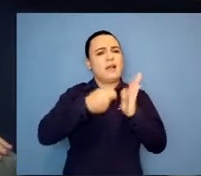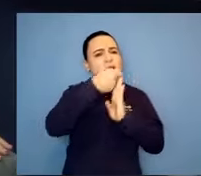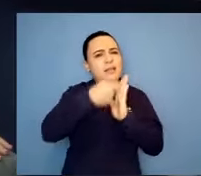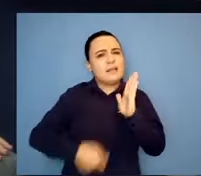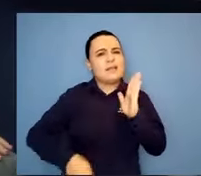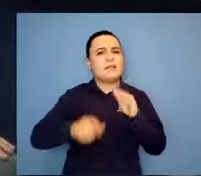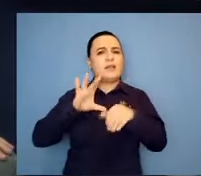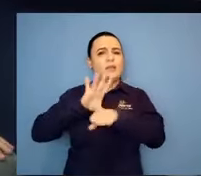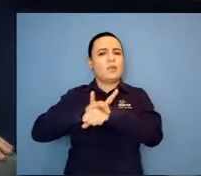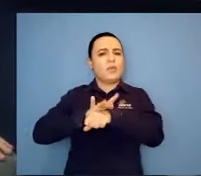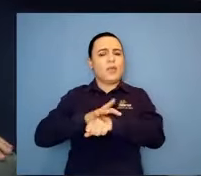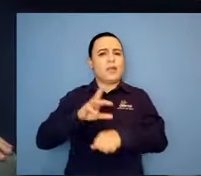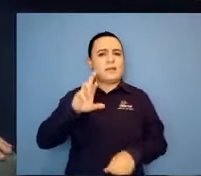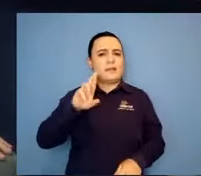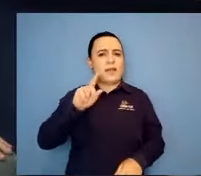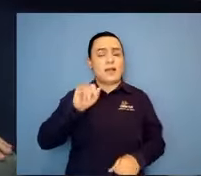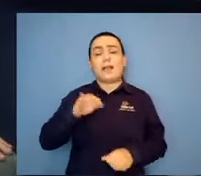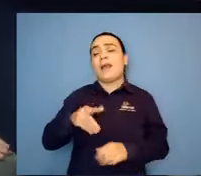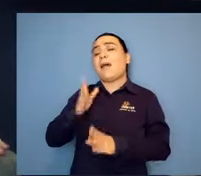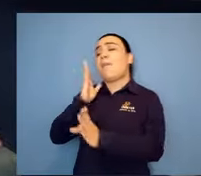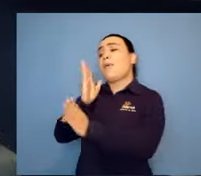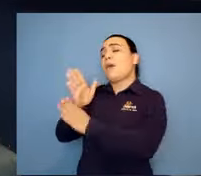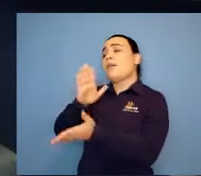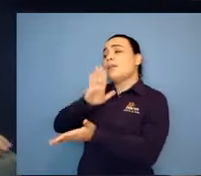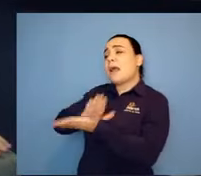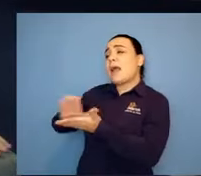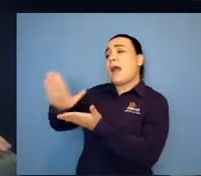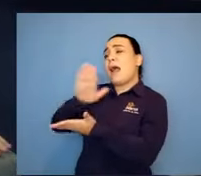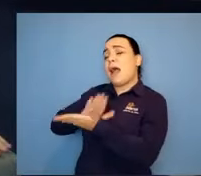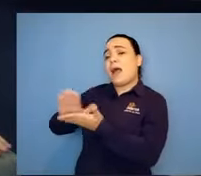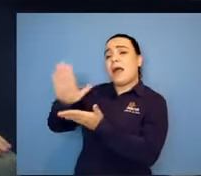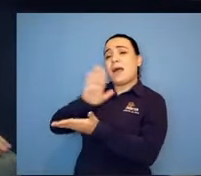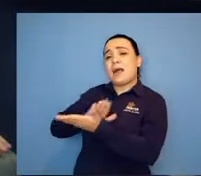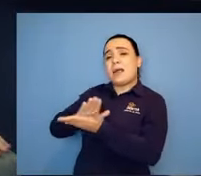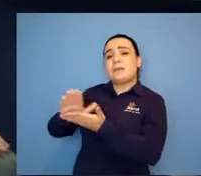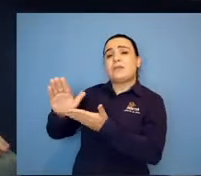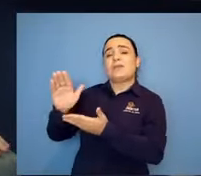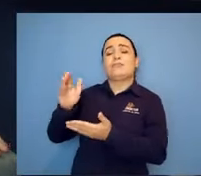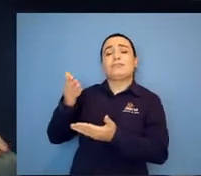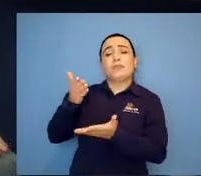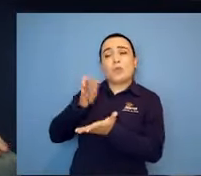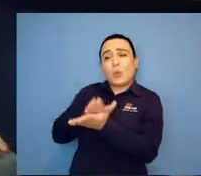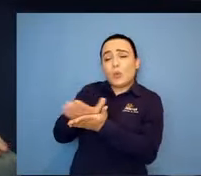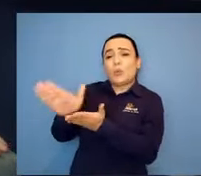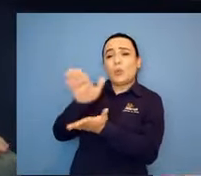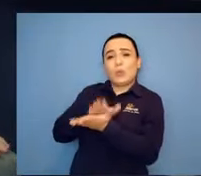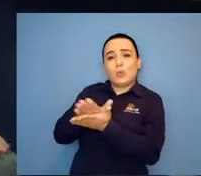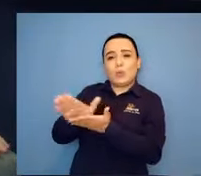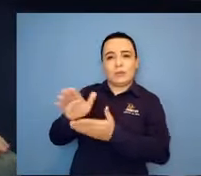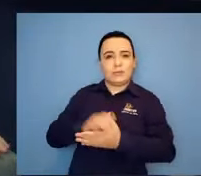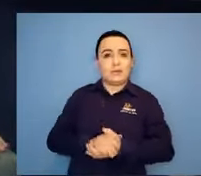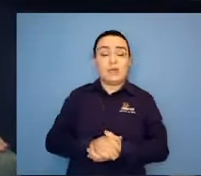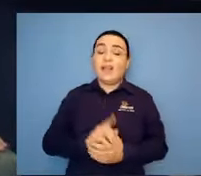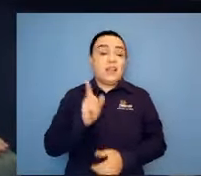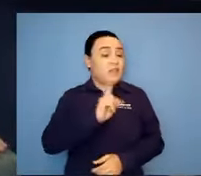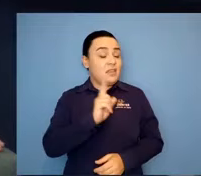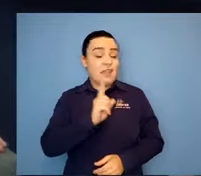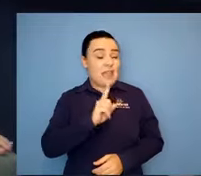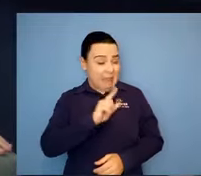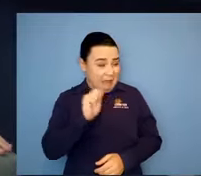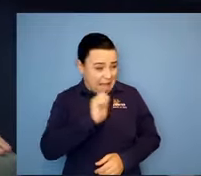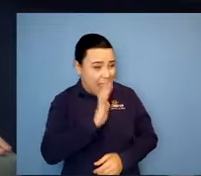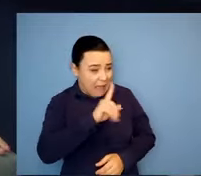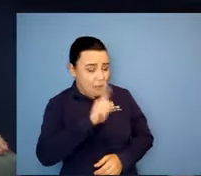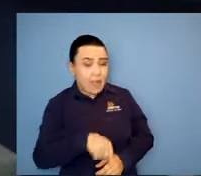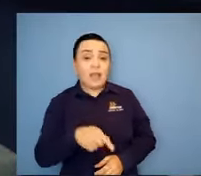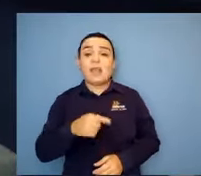Custos. Ah, é? É muito caro? Não é caro. Não é? Não. Então, como é que se explica? É